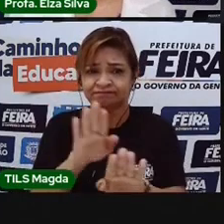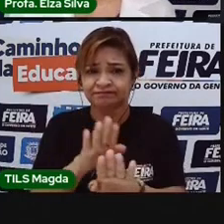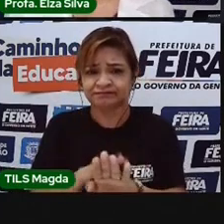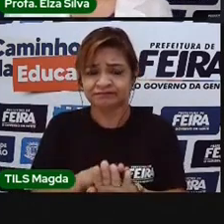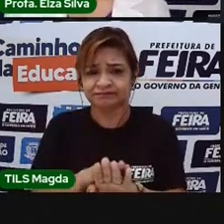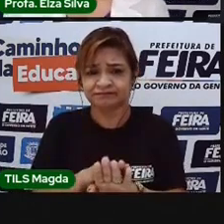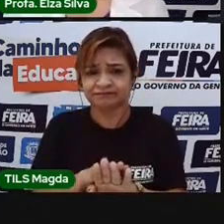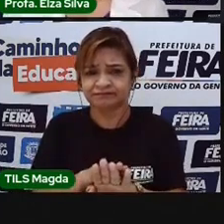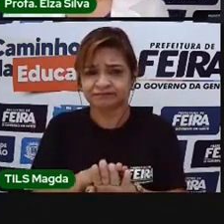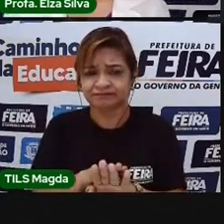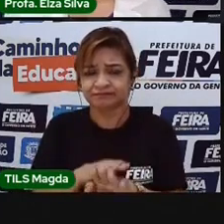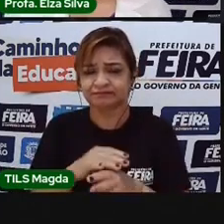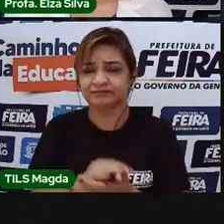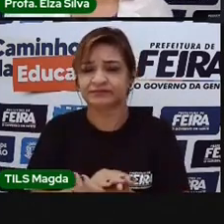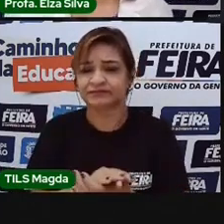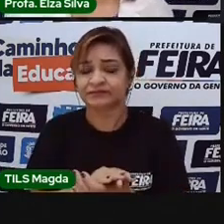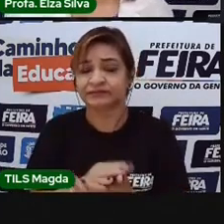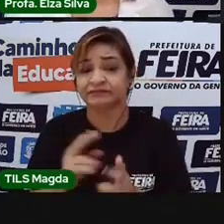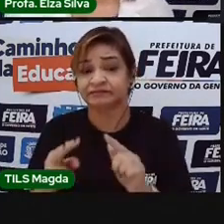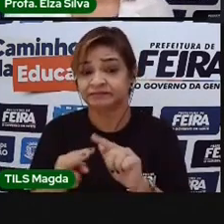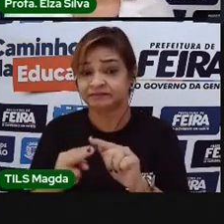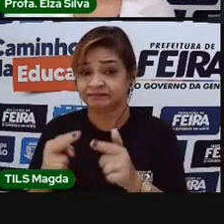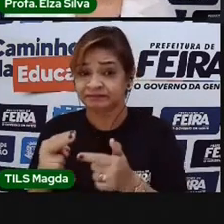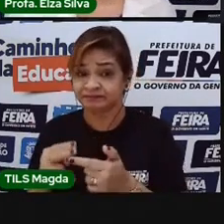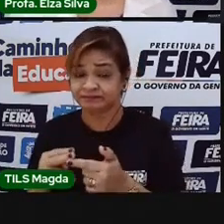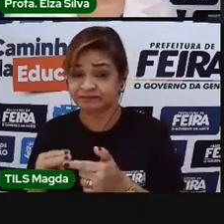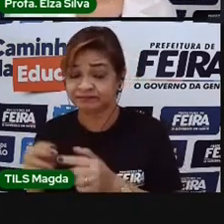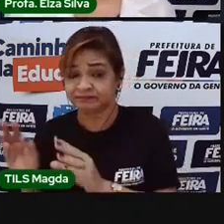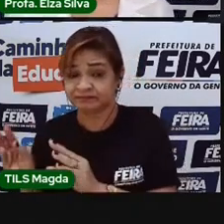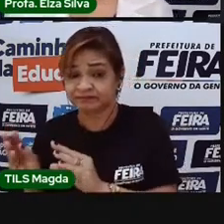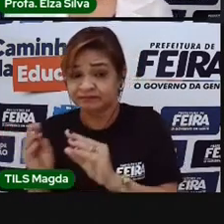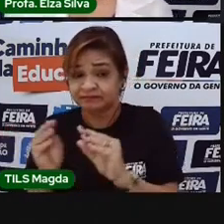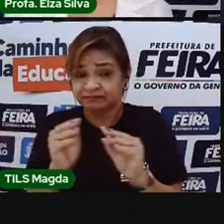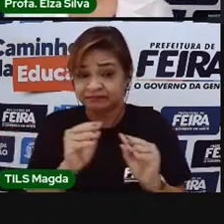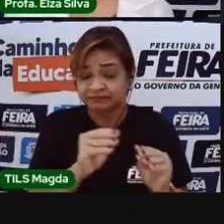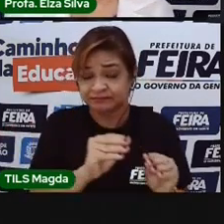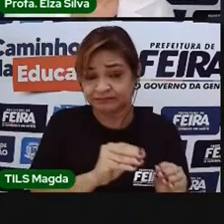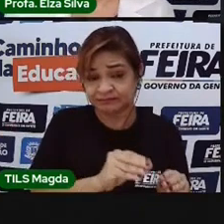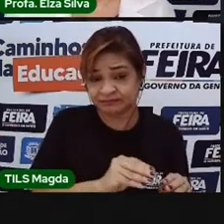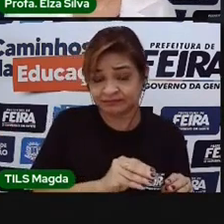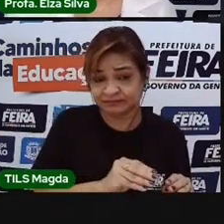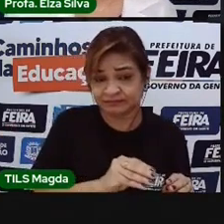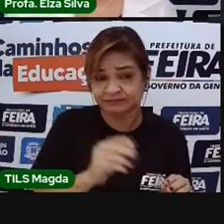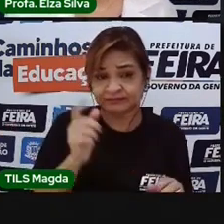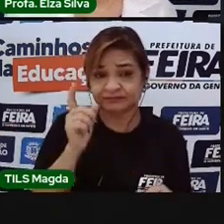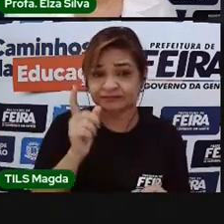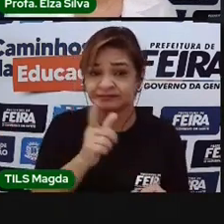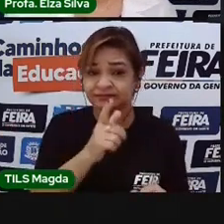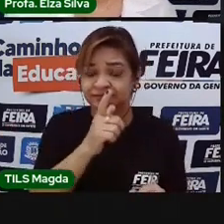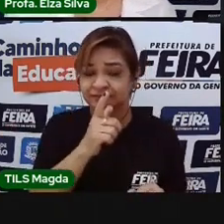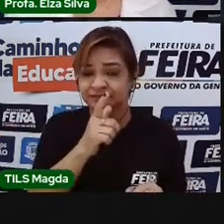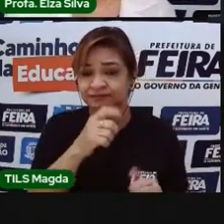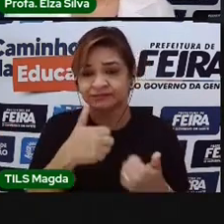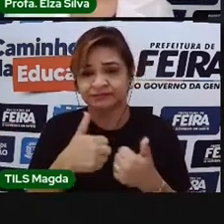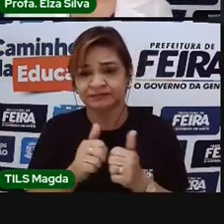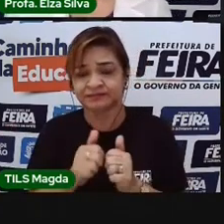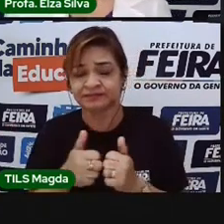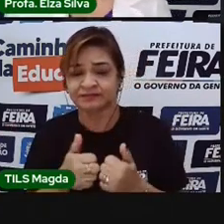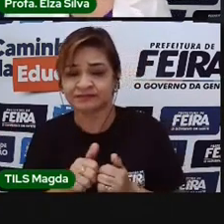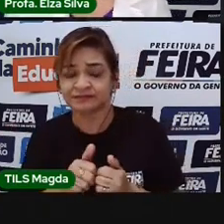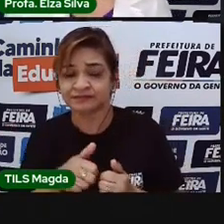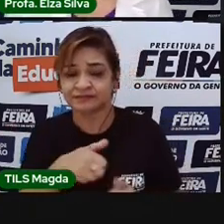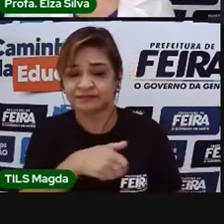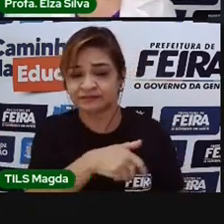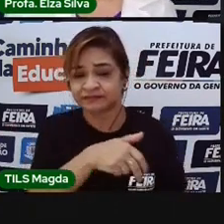Caio e a coleguinha, então, resolvem sair da lanchonete e pegar um ônibus. Chegando